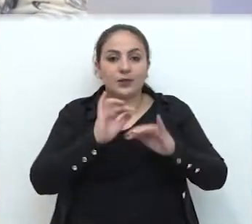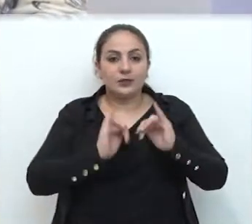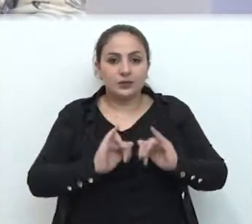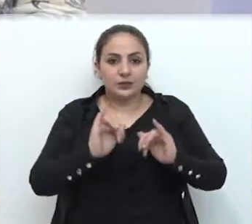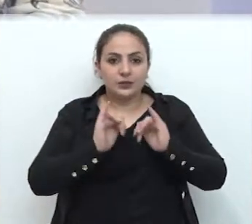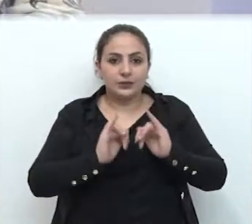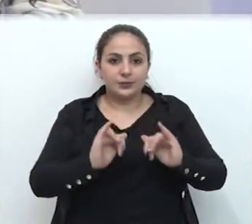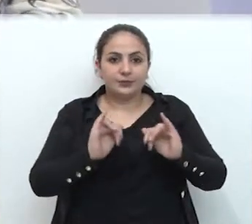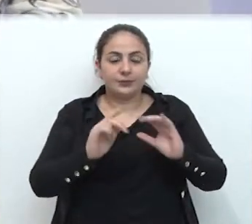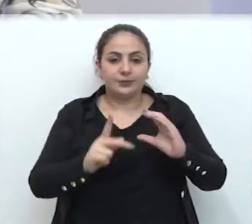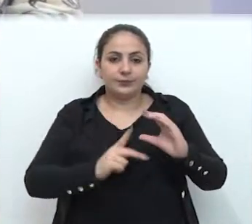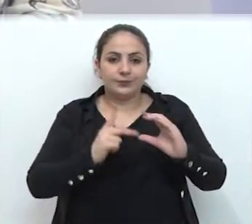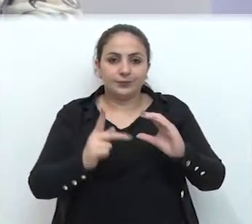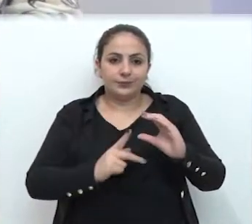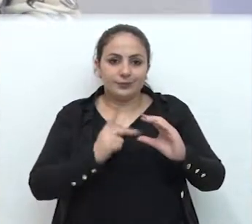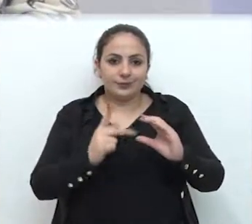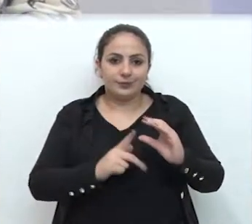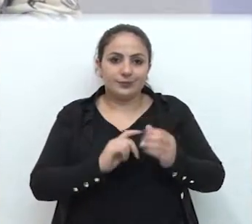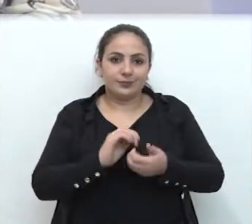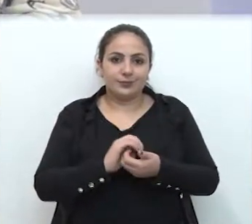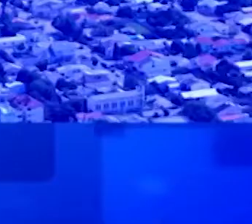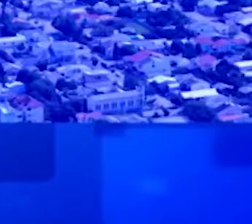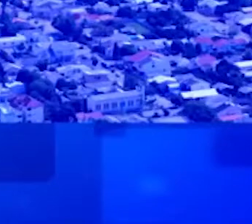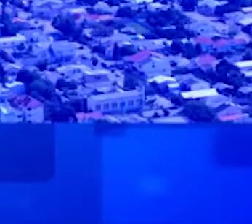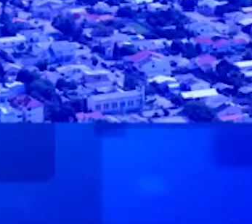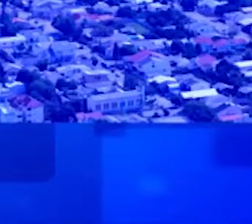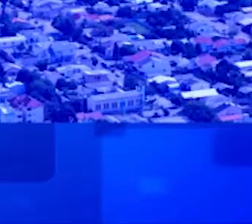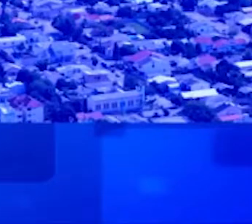outras informações do Parlamento Municipal.